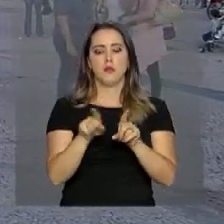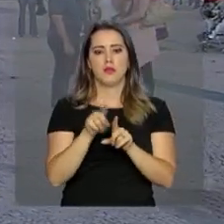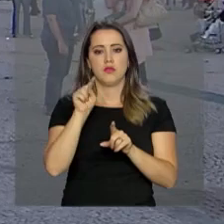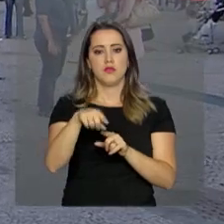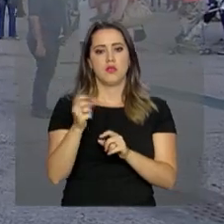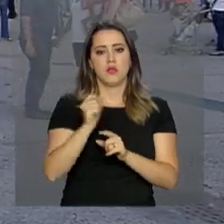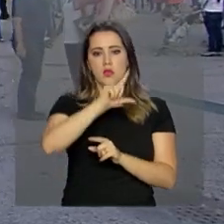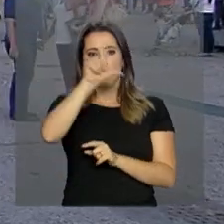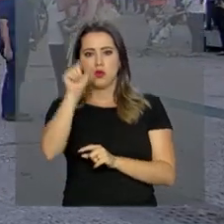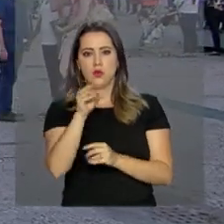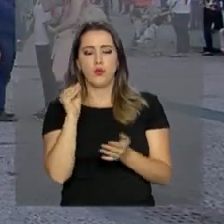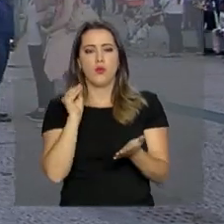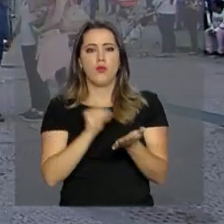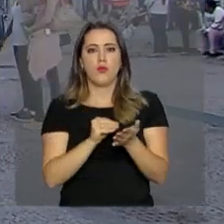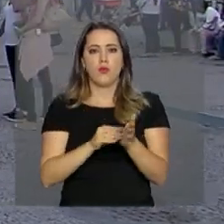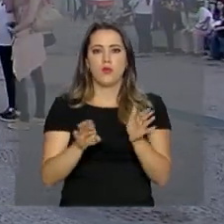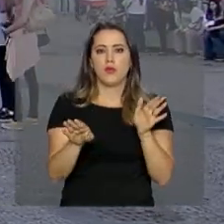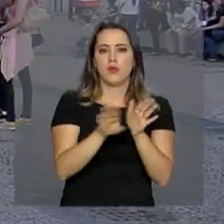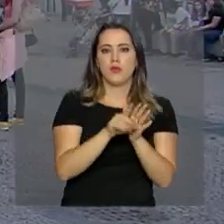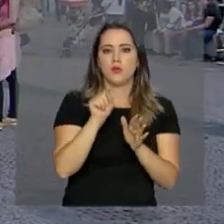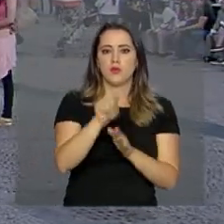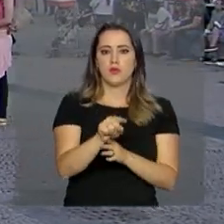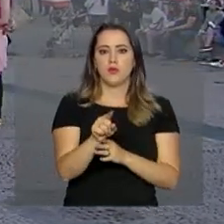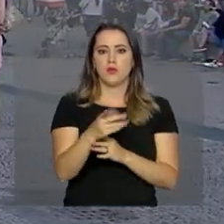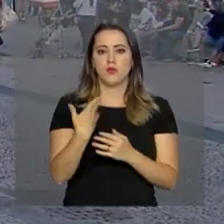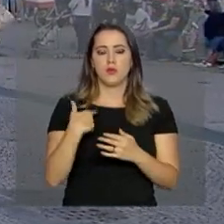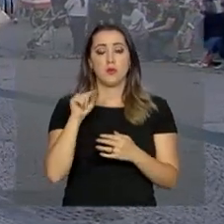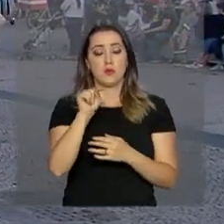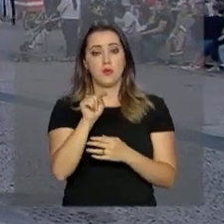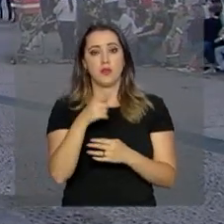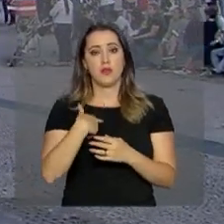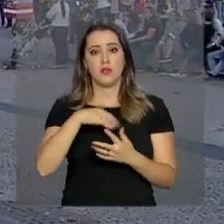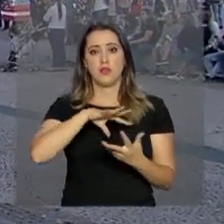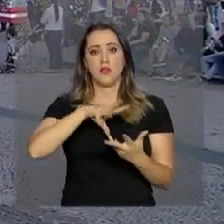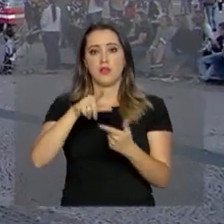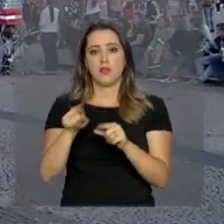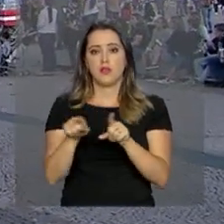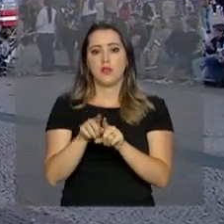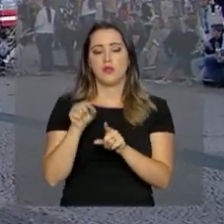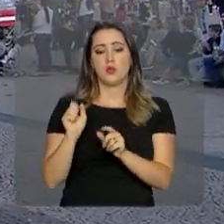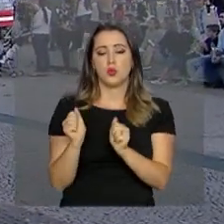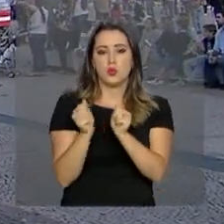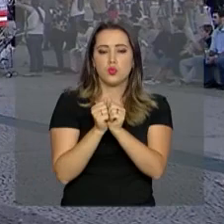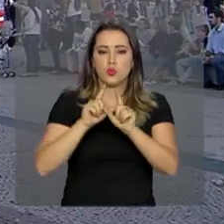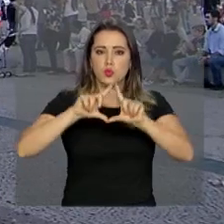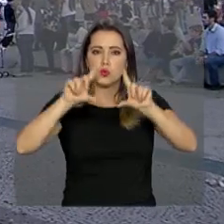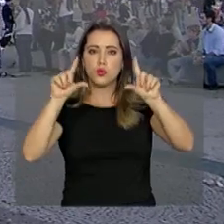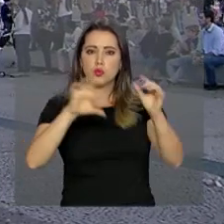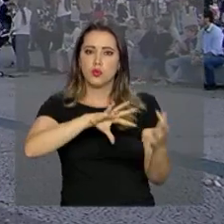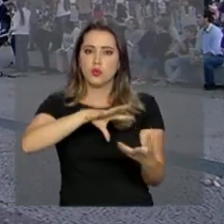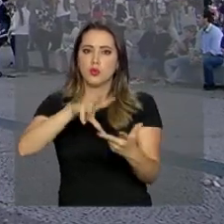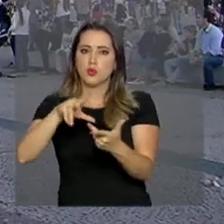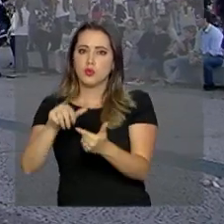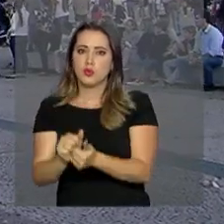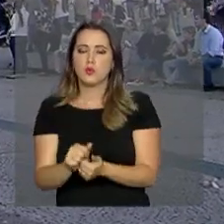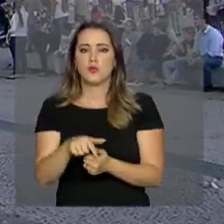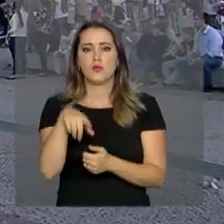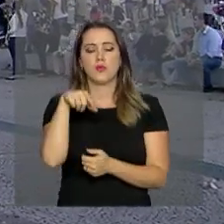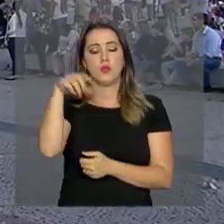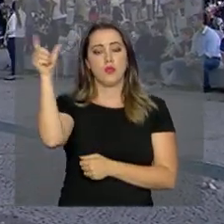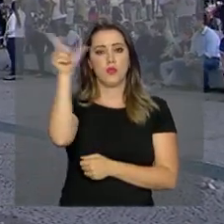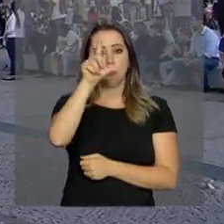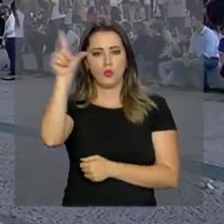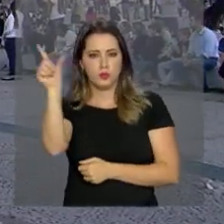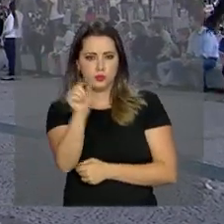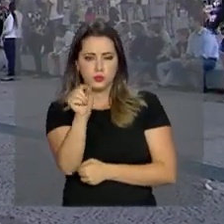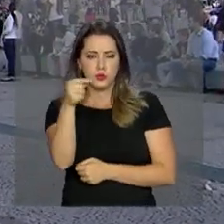ainda não apareceu. Durante o eclipse lunar, a Terra fica alinhada exatamente entre a Lua e o Sol. Com